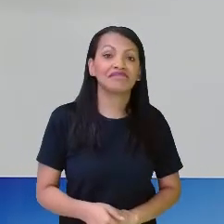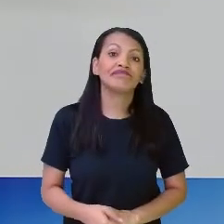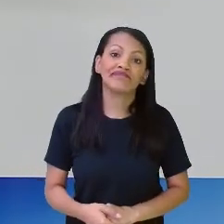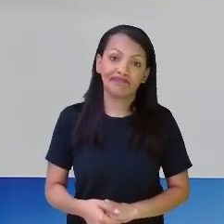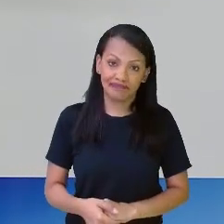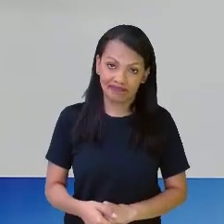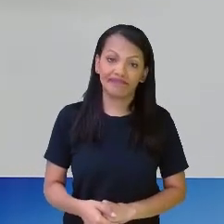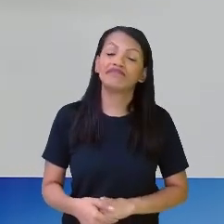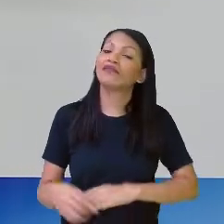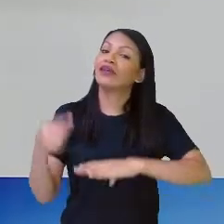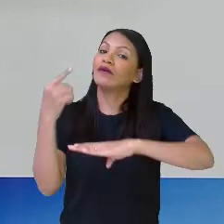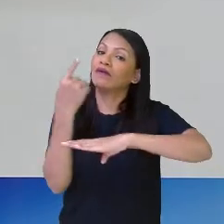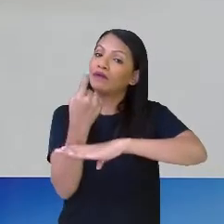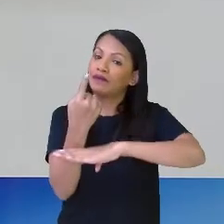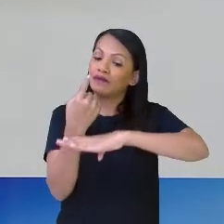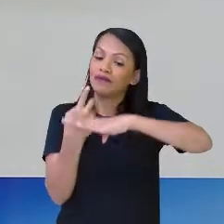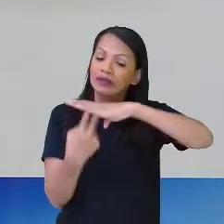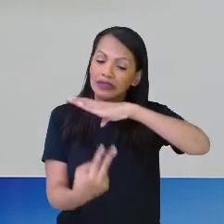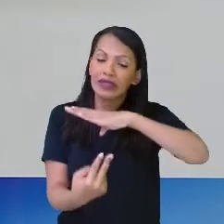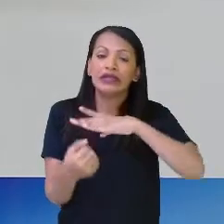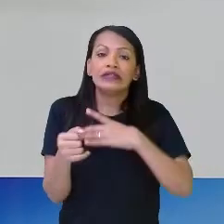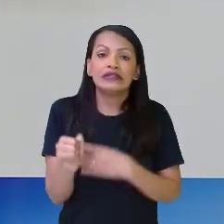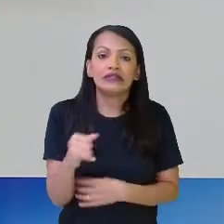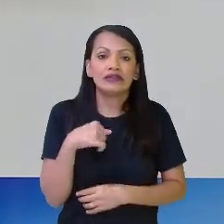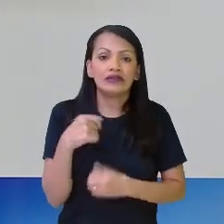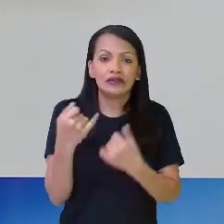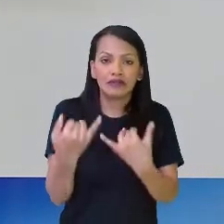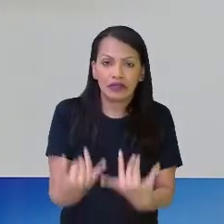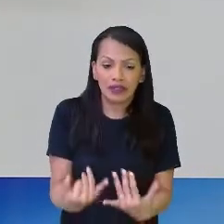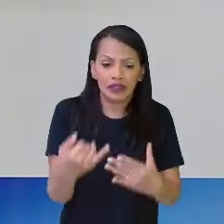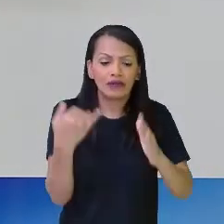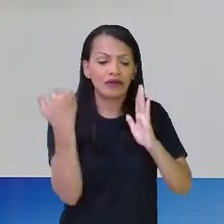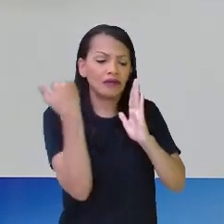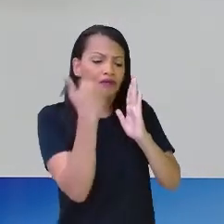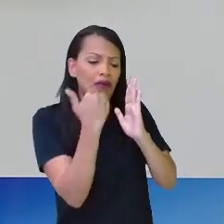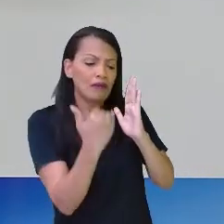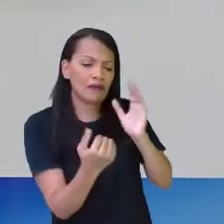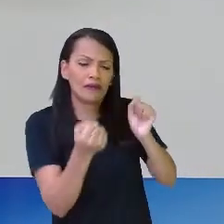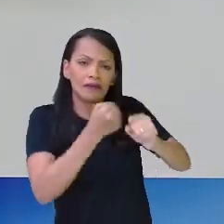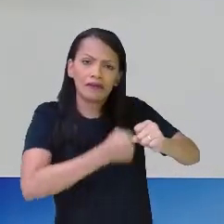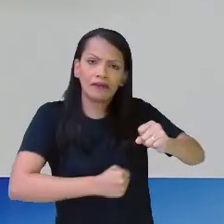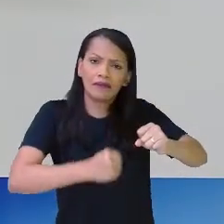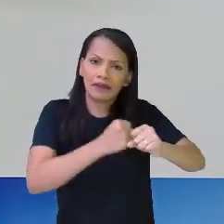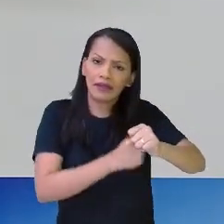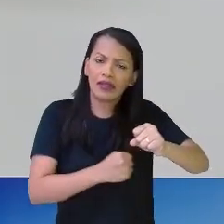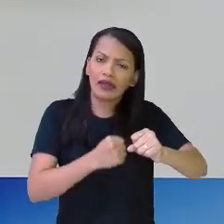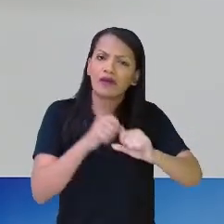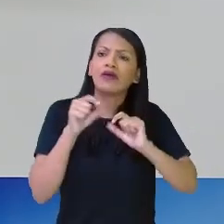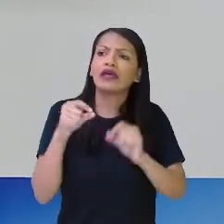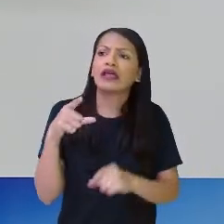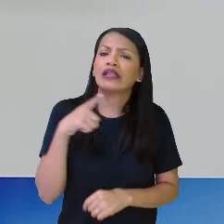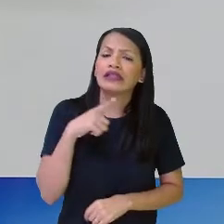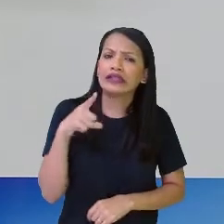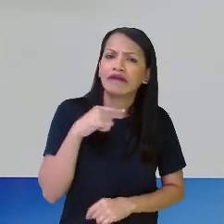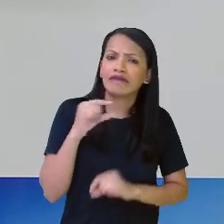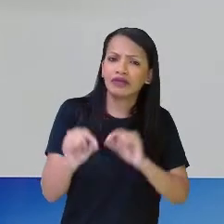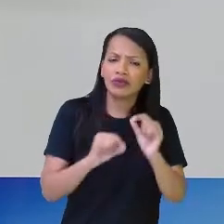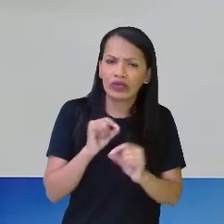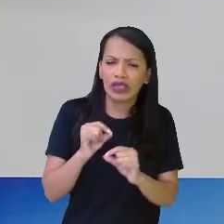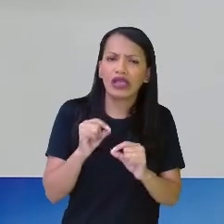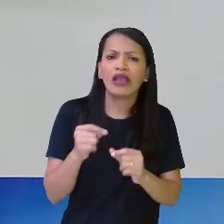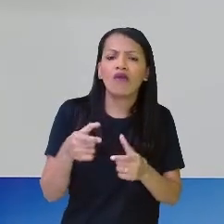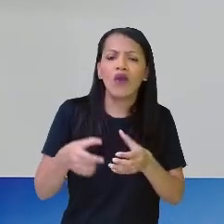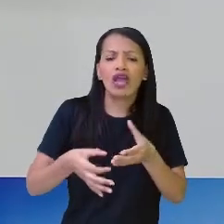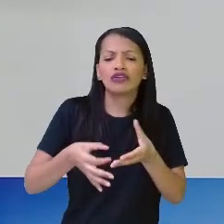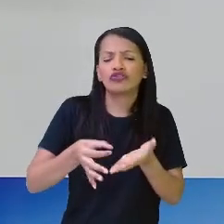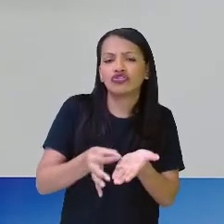Um meio. É igual o quê? Se eu estou falando ali na minha receita de xícara, é como se você tivesse a xícara e a metade da